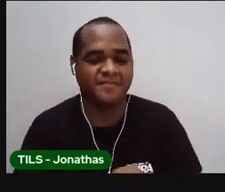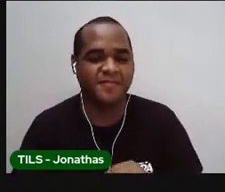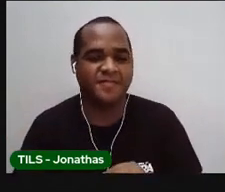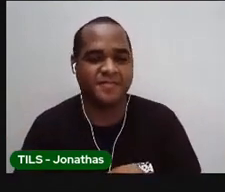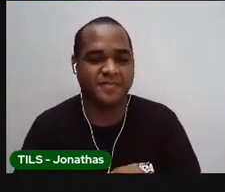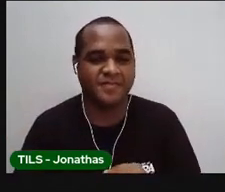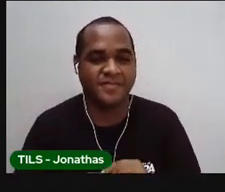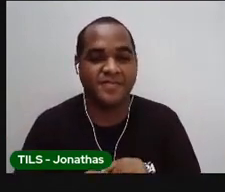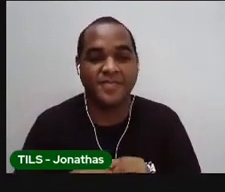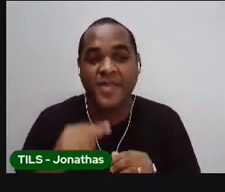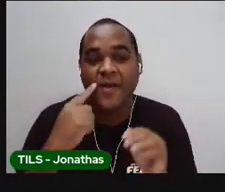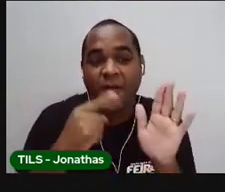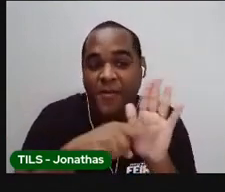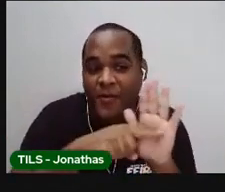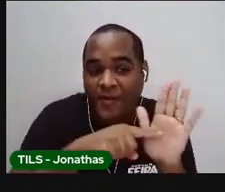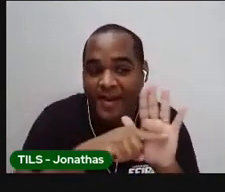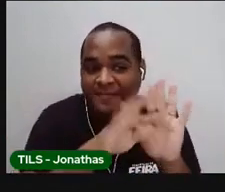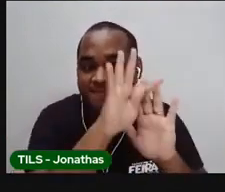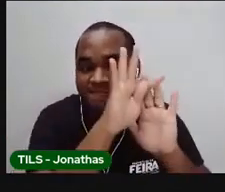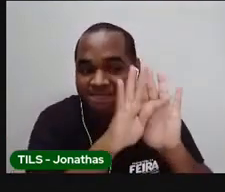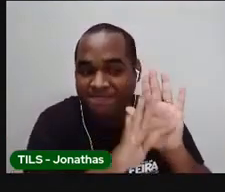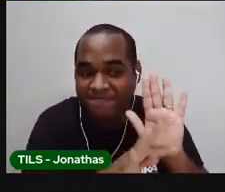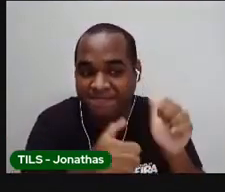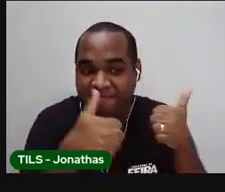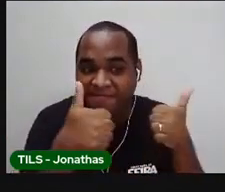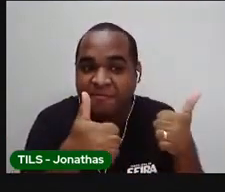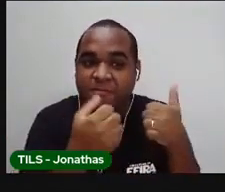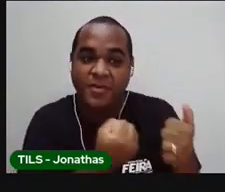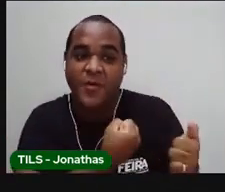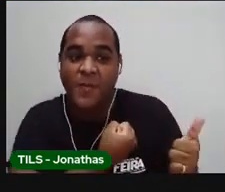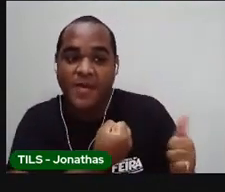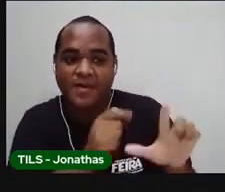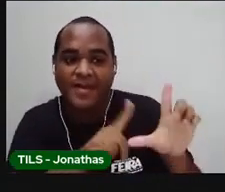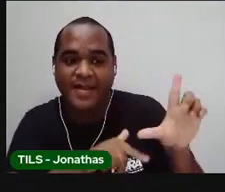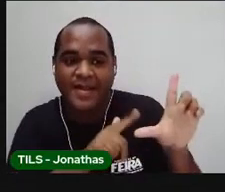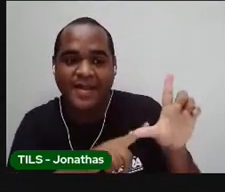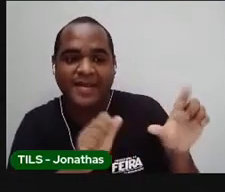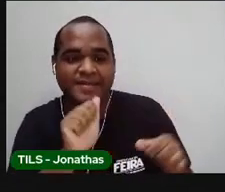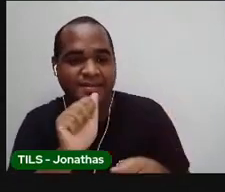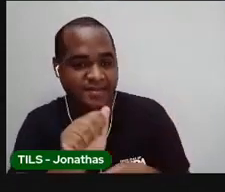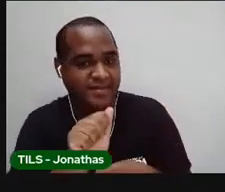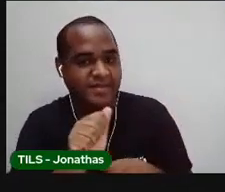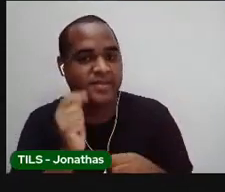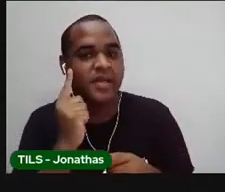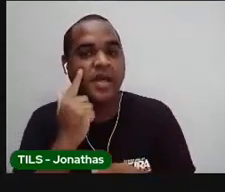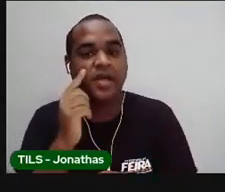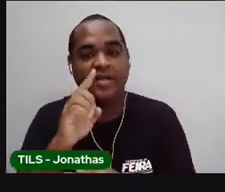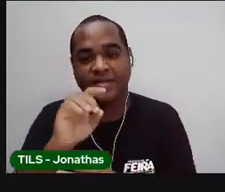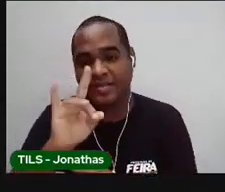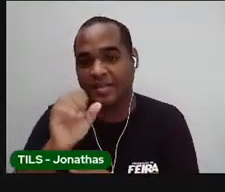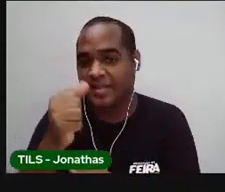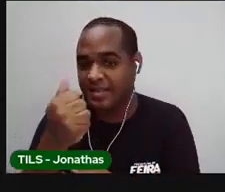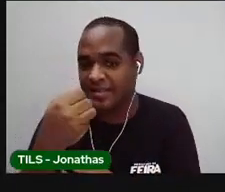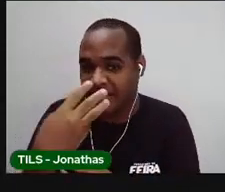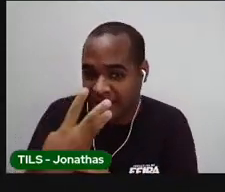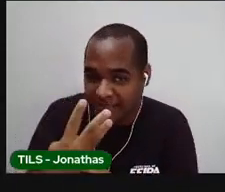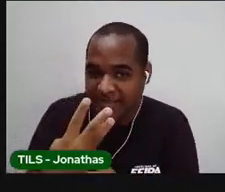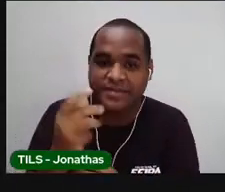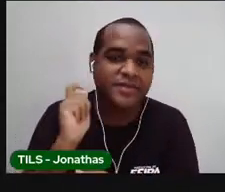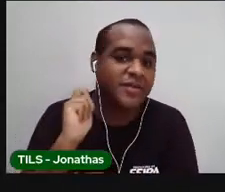Vocura lá no texto, tá bom? Letra A. Contando do dia 13 de abril,